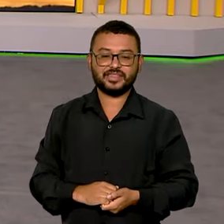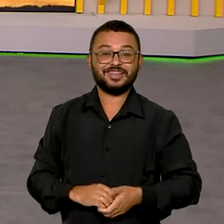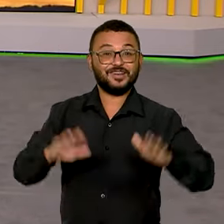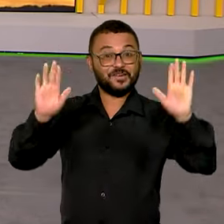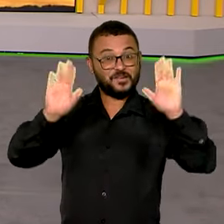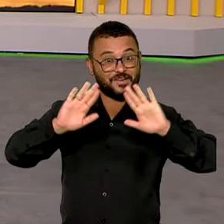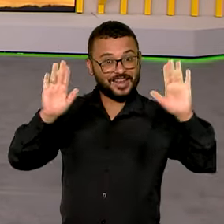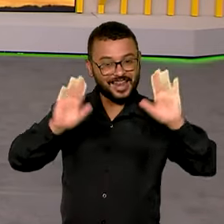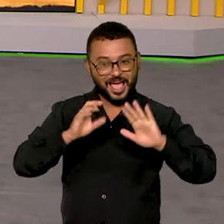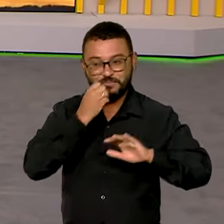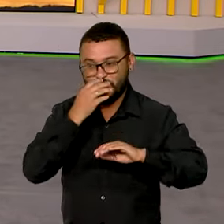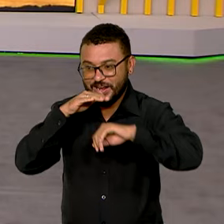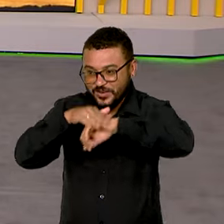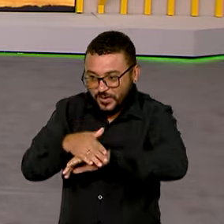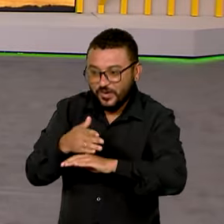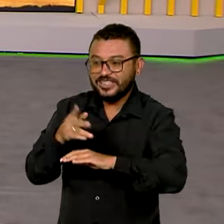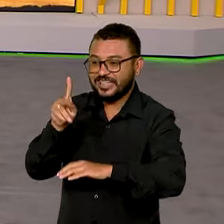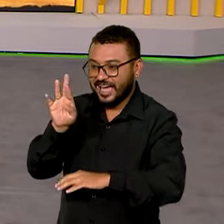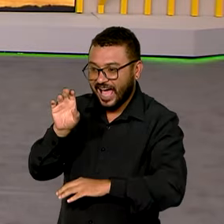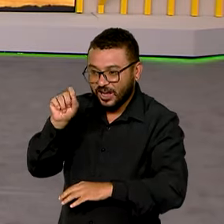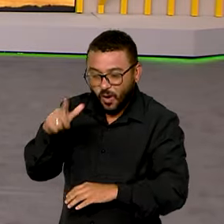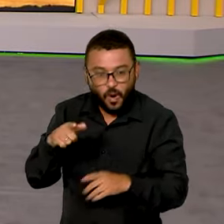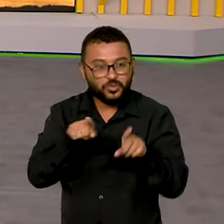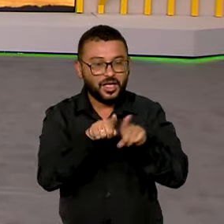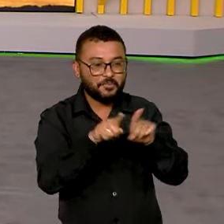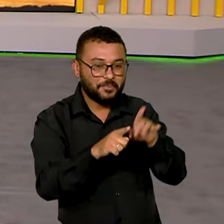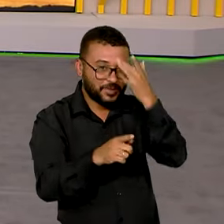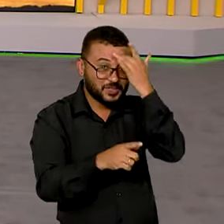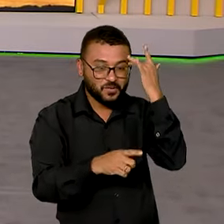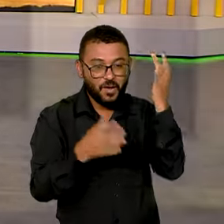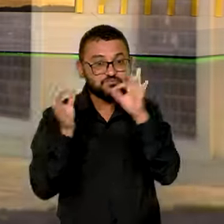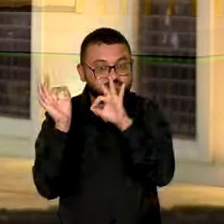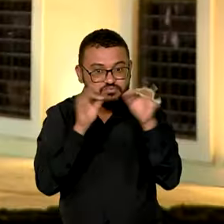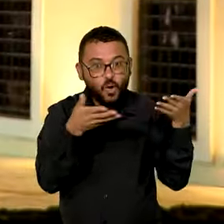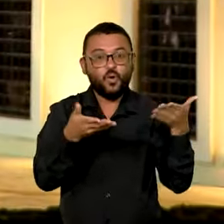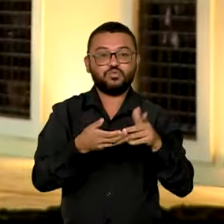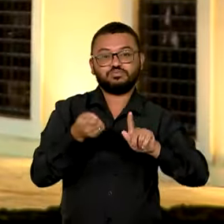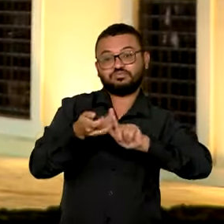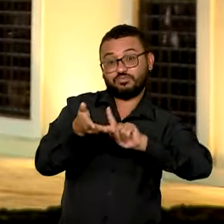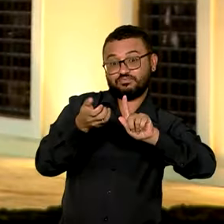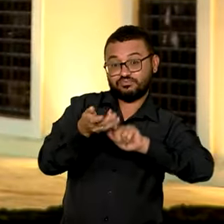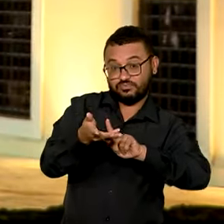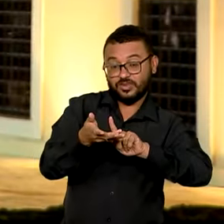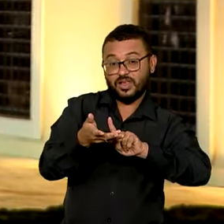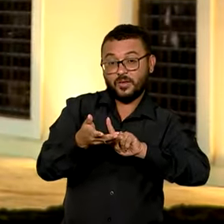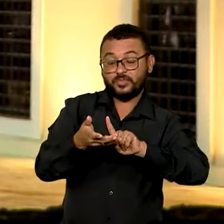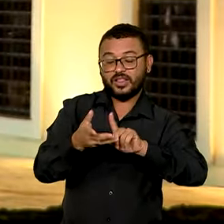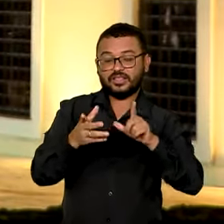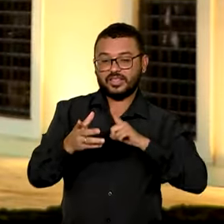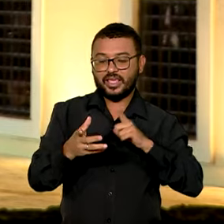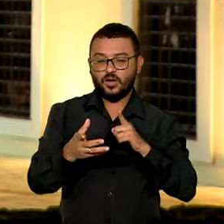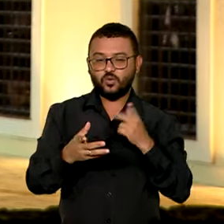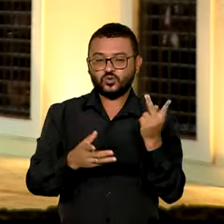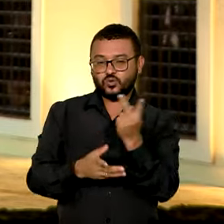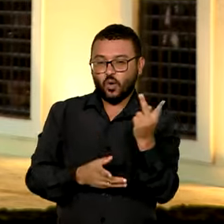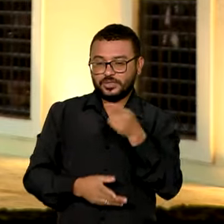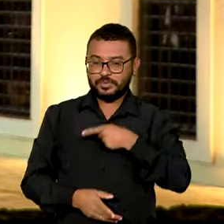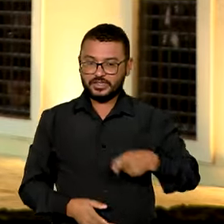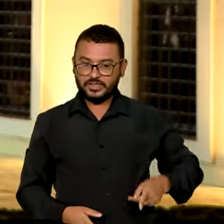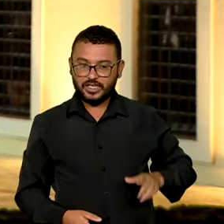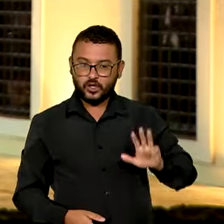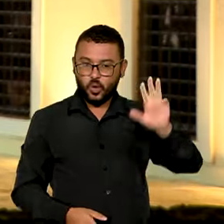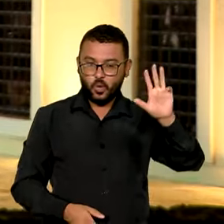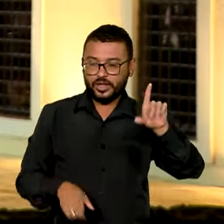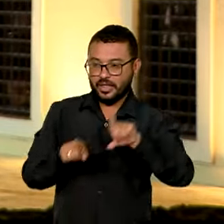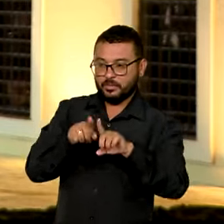Olá, Carol. Boa noite pra você, boa noite pra todos que nos acompanham aqui no canal GOV. Pois é, em declaração conjunta, os presidentes Lula